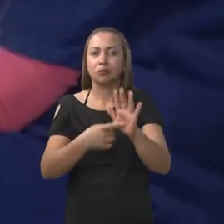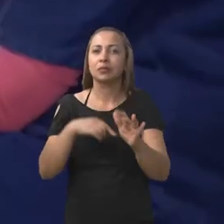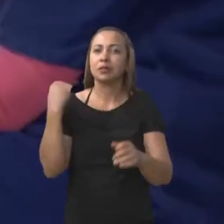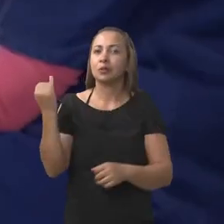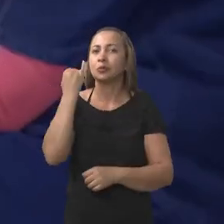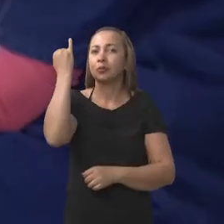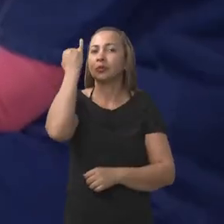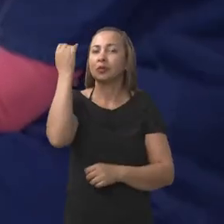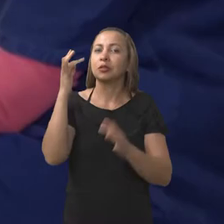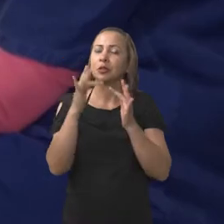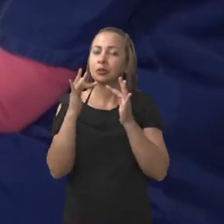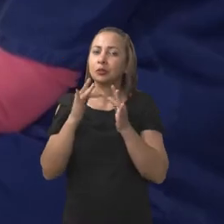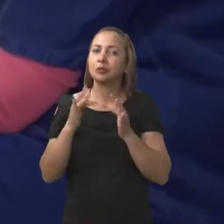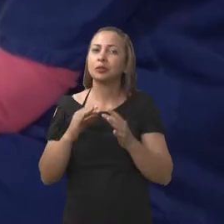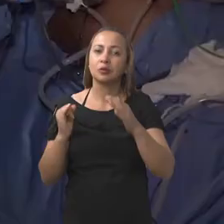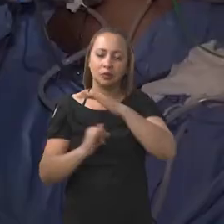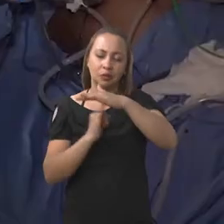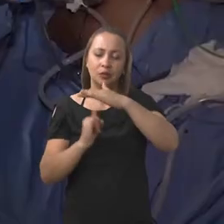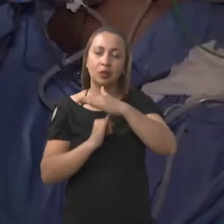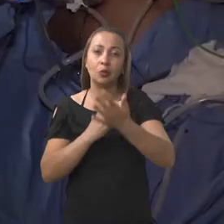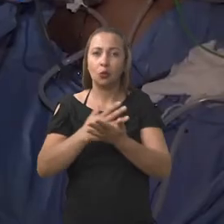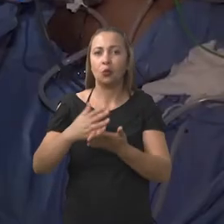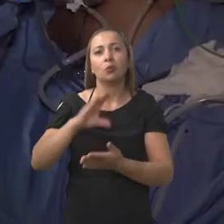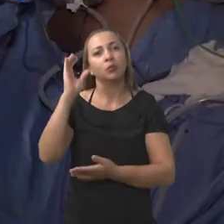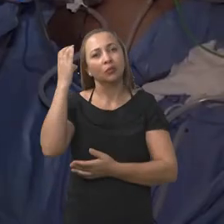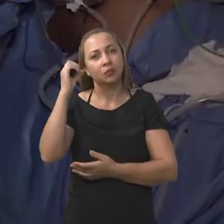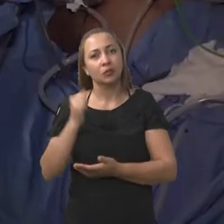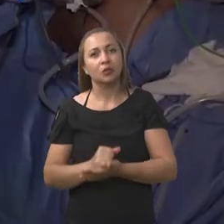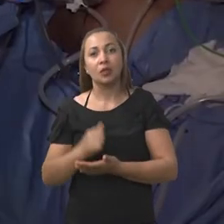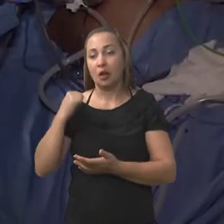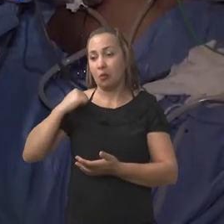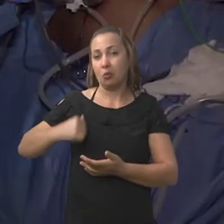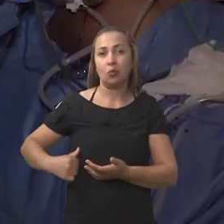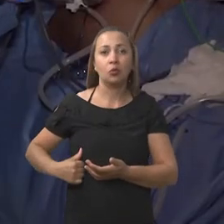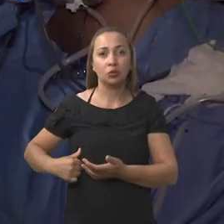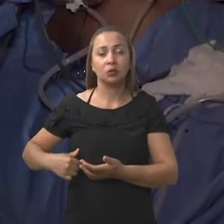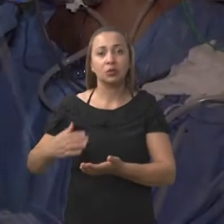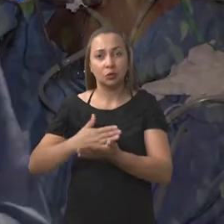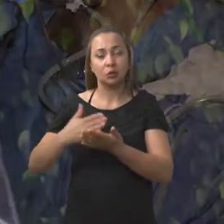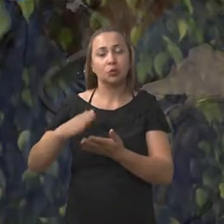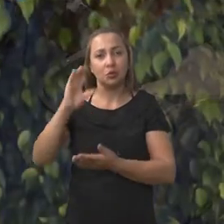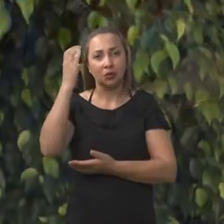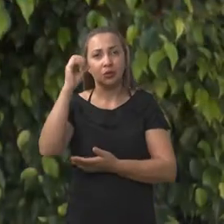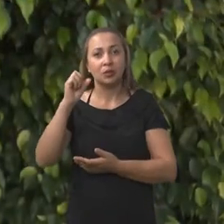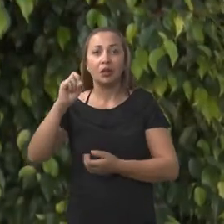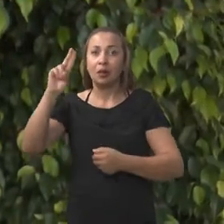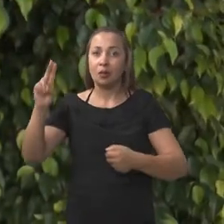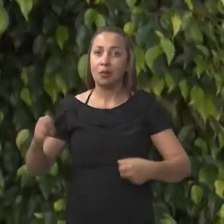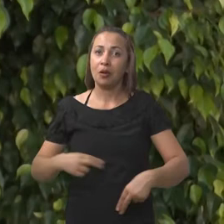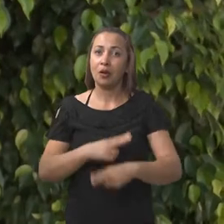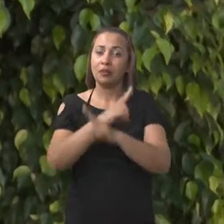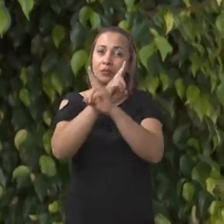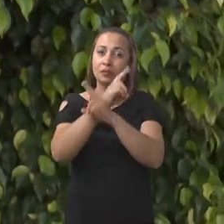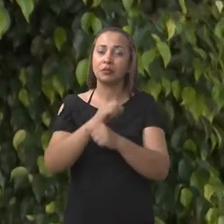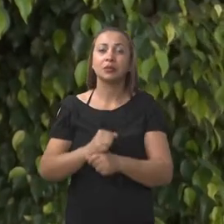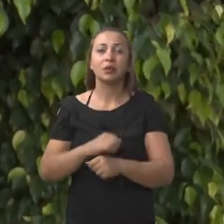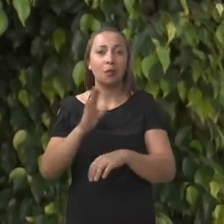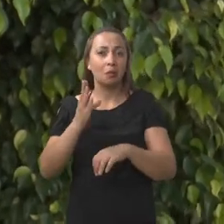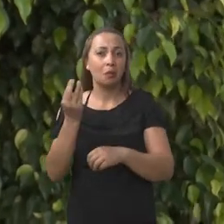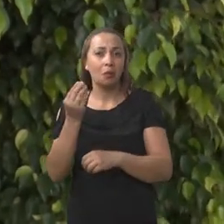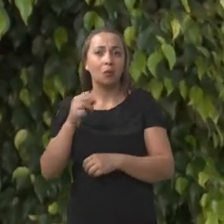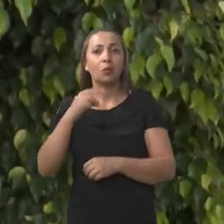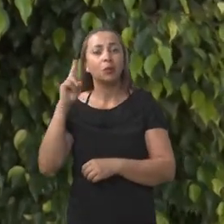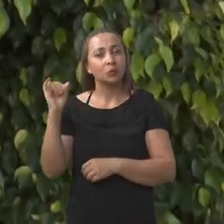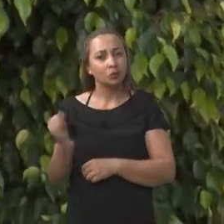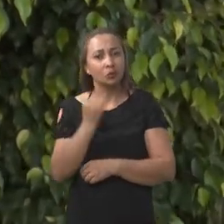mostra também a importância do investimento da instituição na iniciação científica. Essa bolsista é uma bolsista de iniciação científica da UESB.